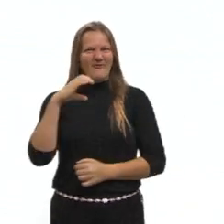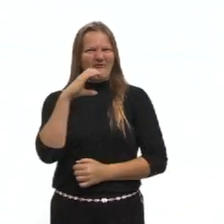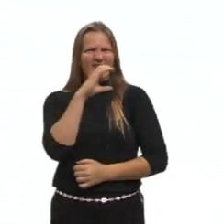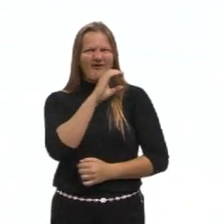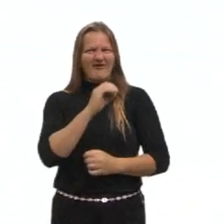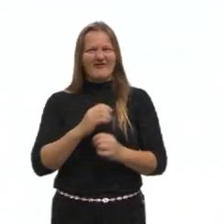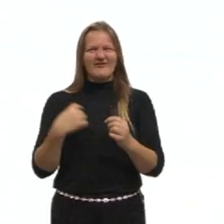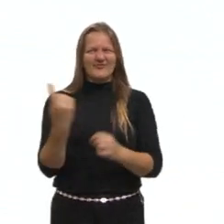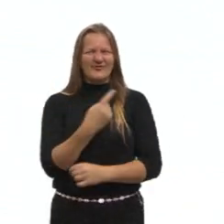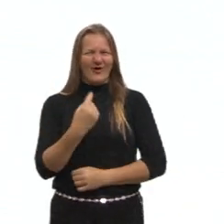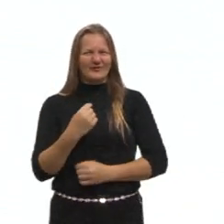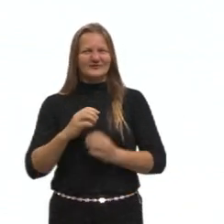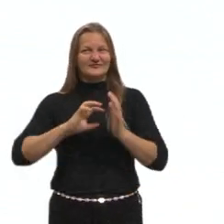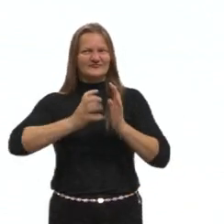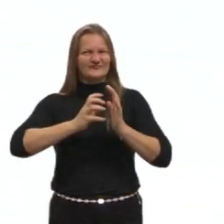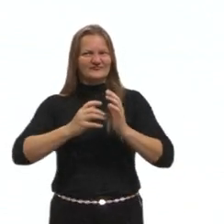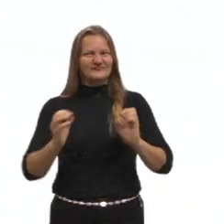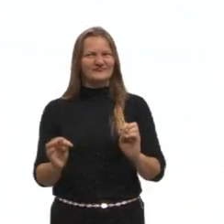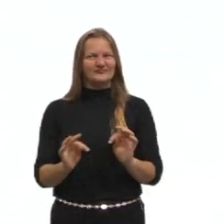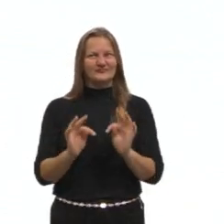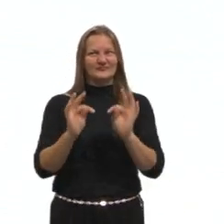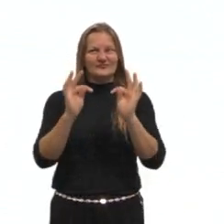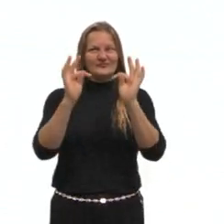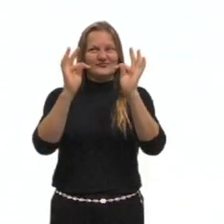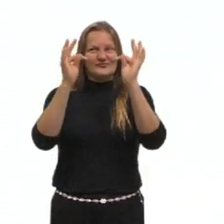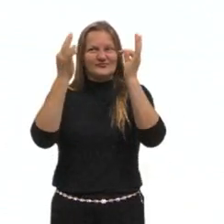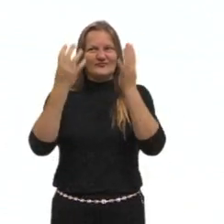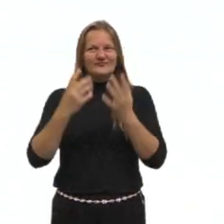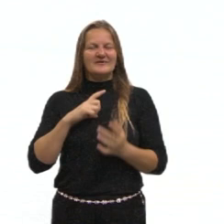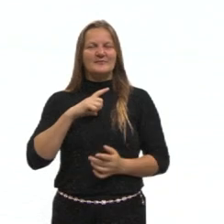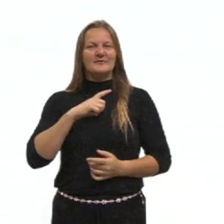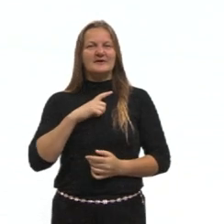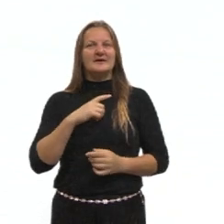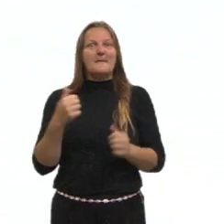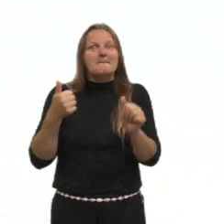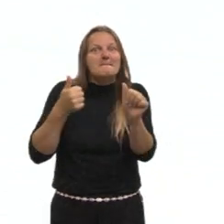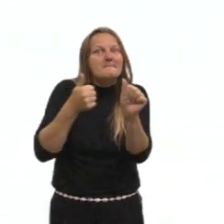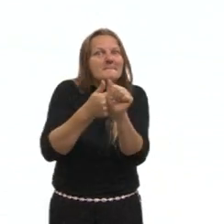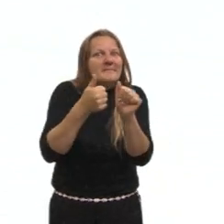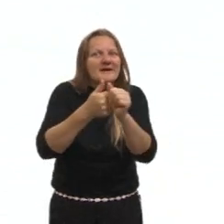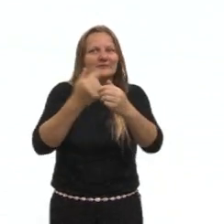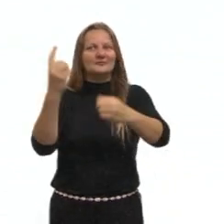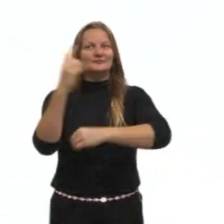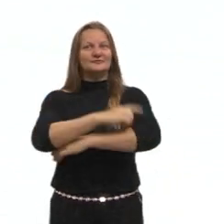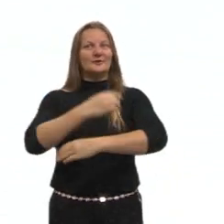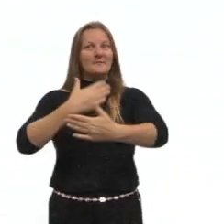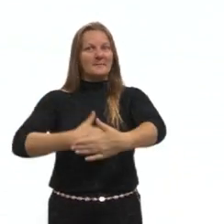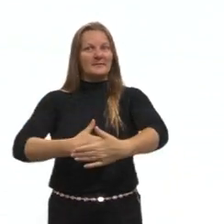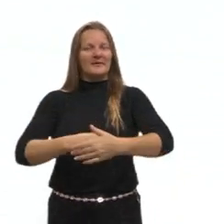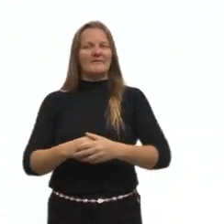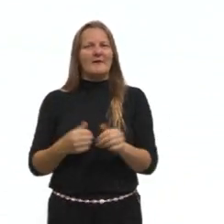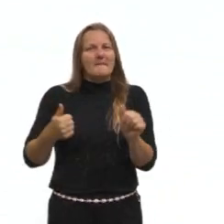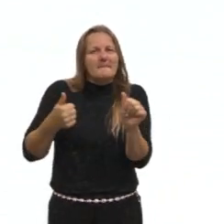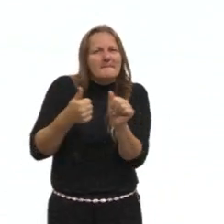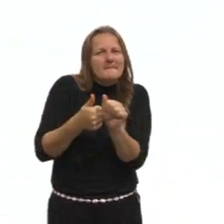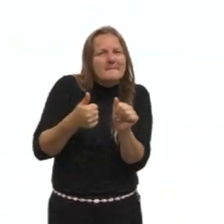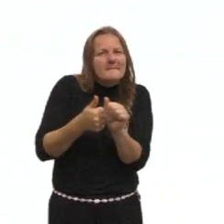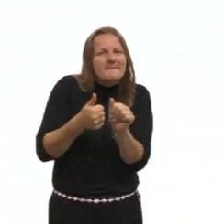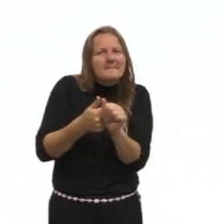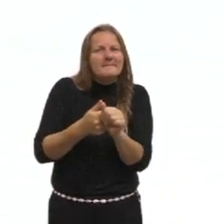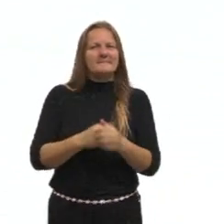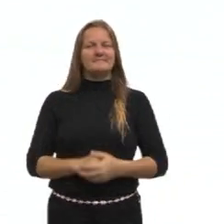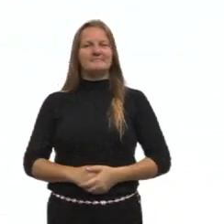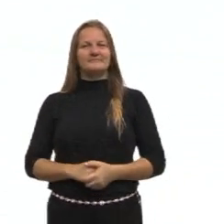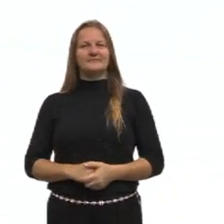turbinas para o grande dia. Porque está chegando, né? Um dia tinha que chegar e esse dia está mais perto do que nunca.